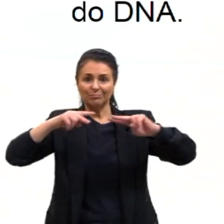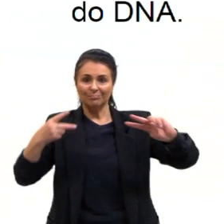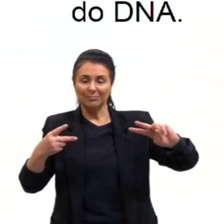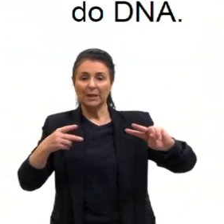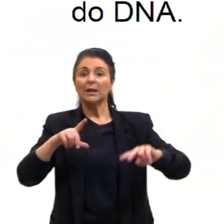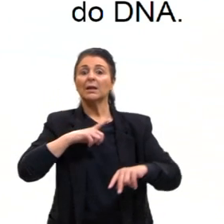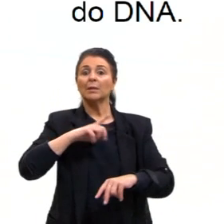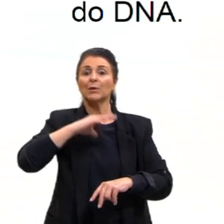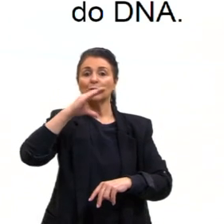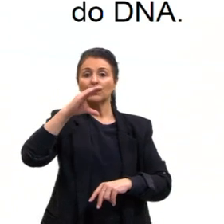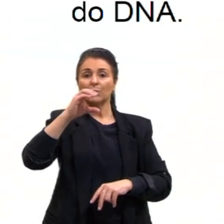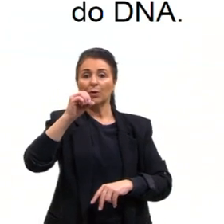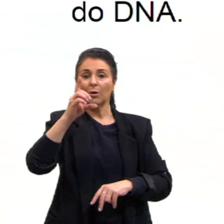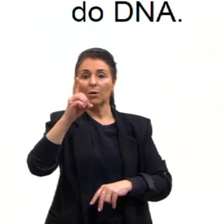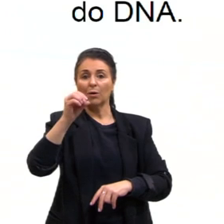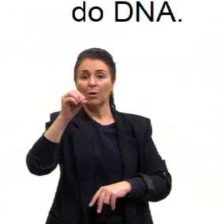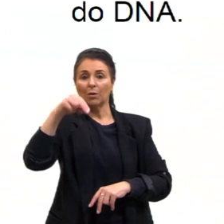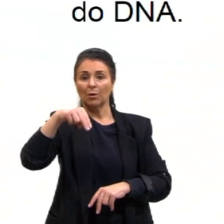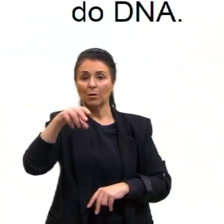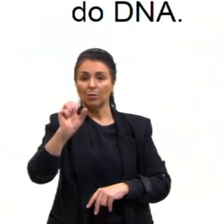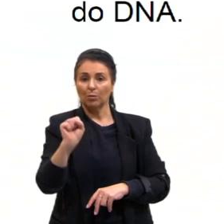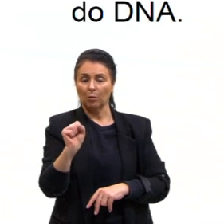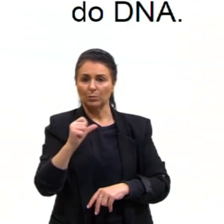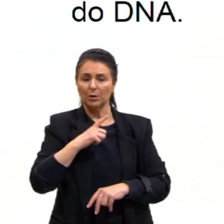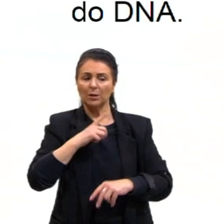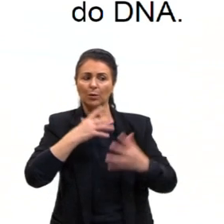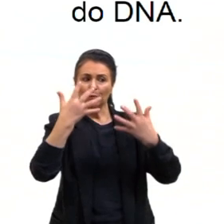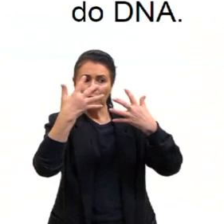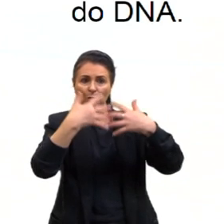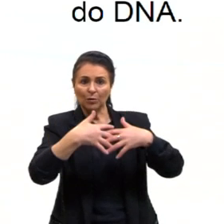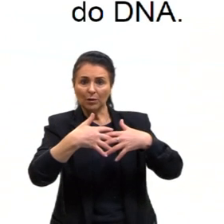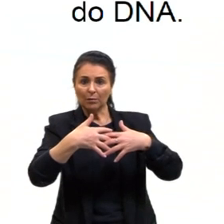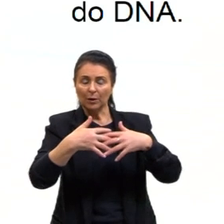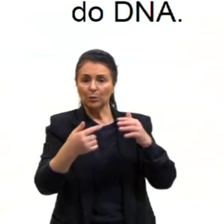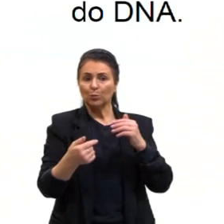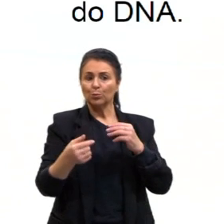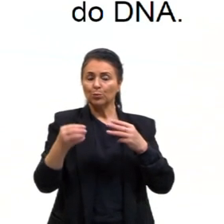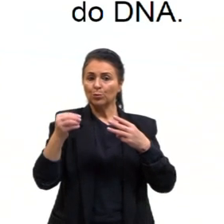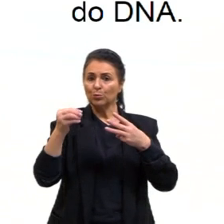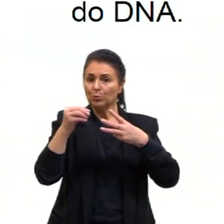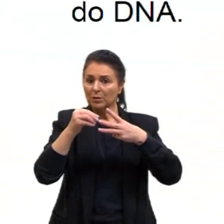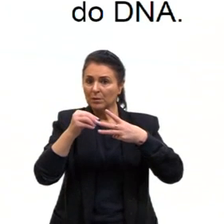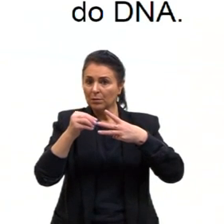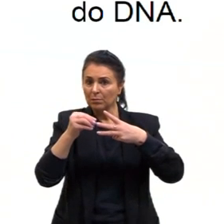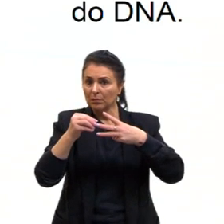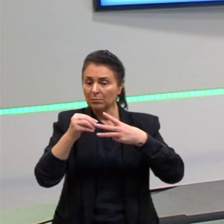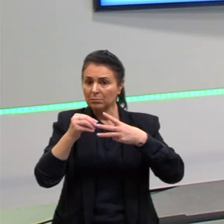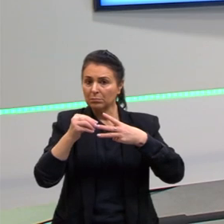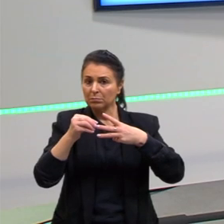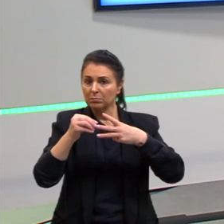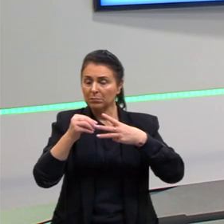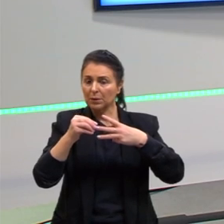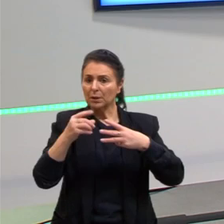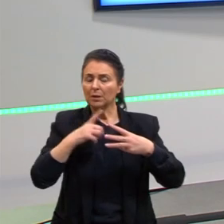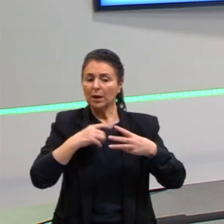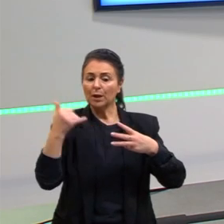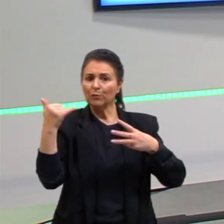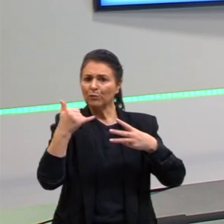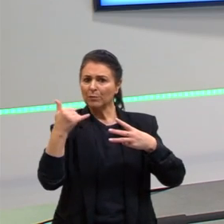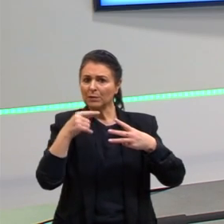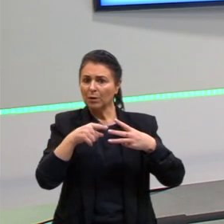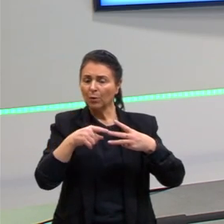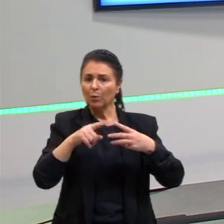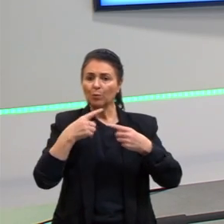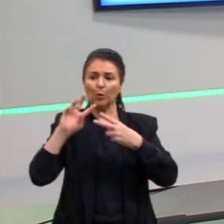desencadear algum mecanismo do funcionamento celular, celular, tá? Então, vai ter informações ali, porque, ah, porque o DNA